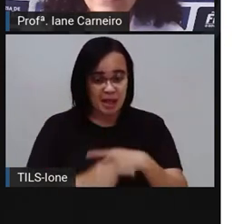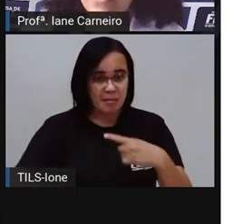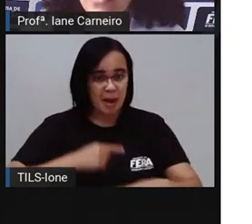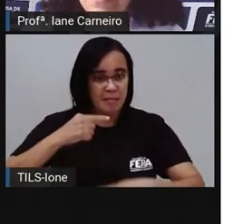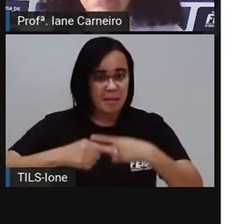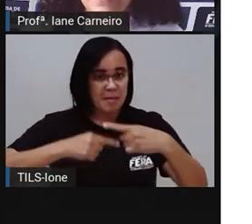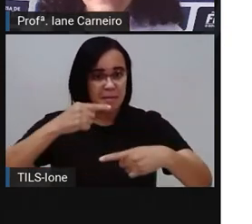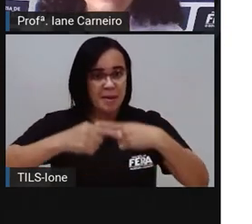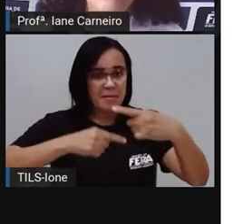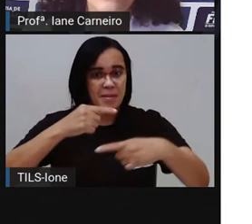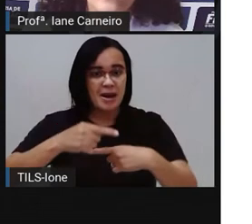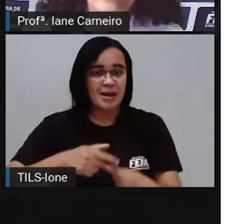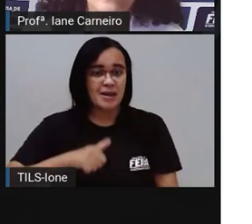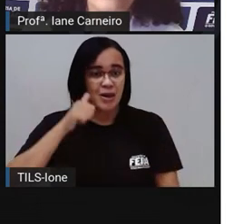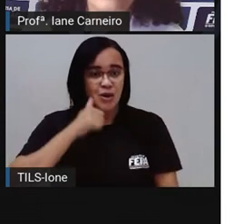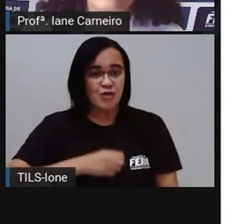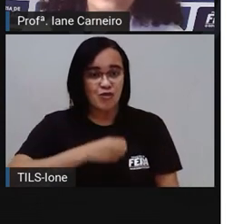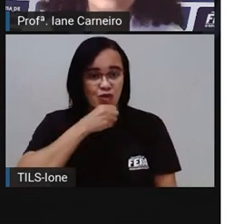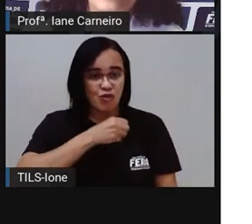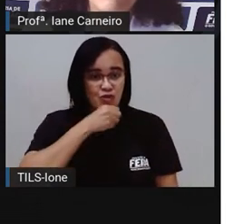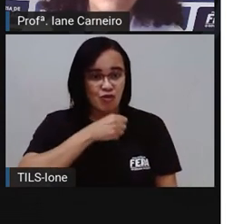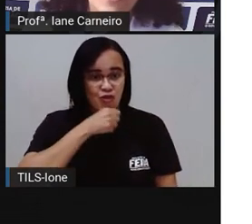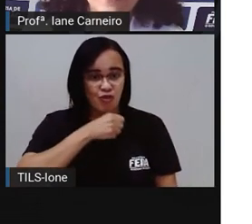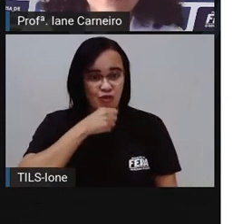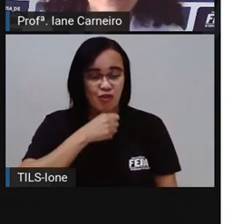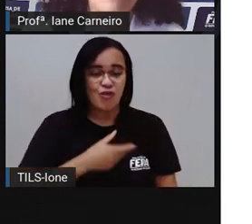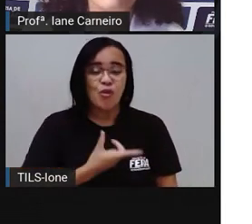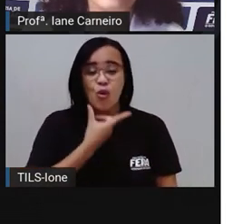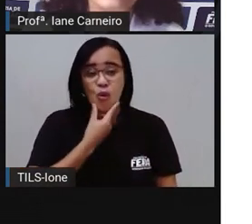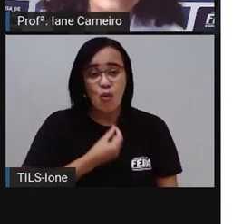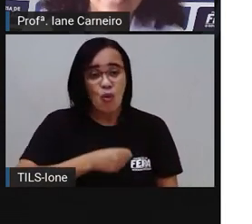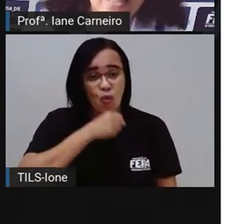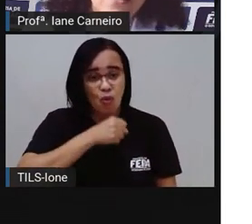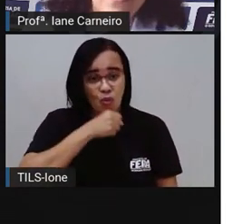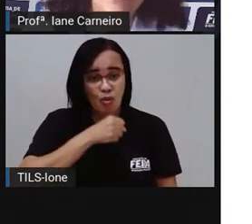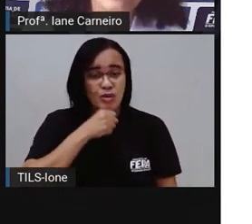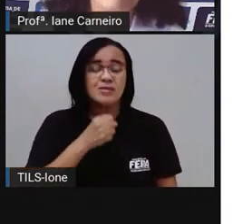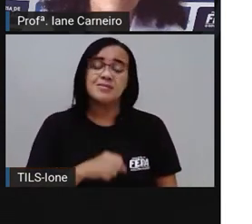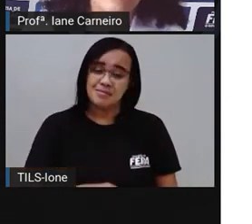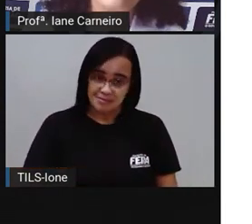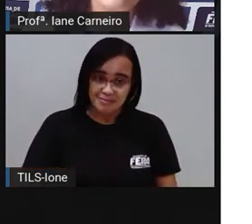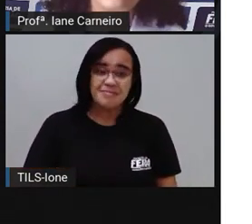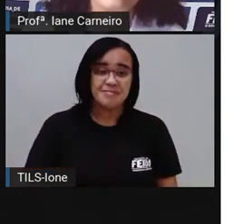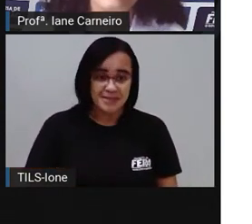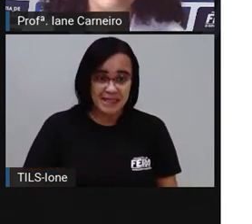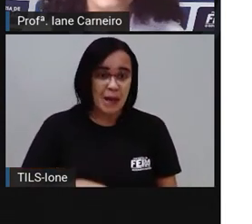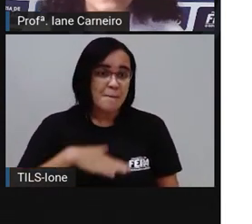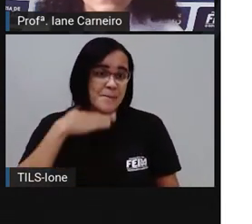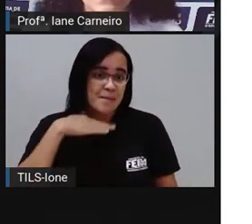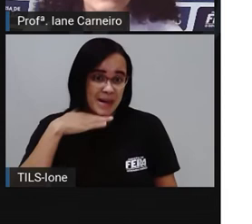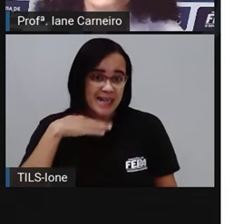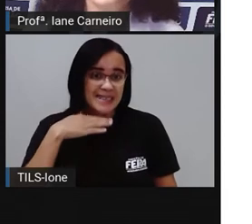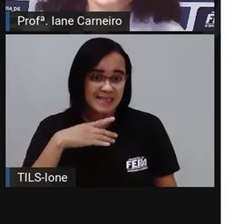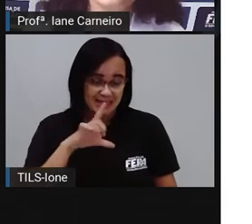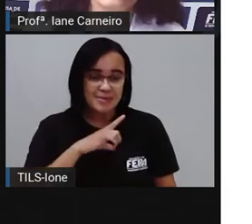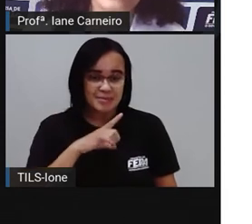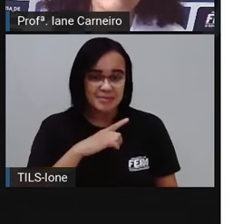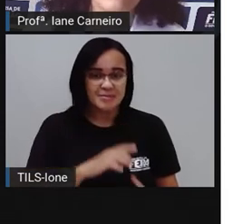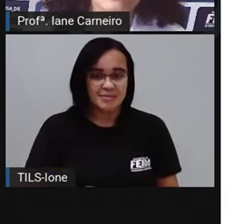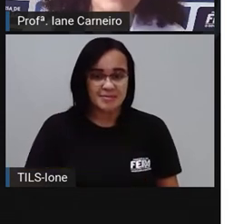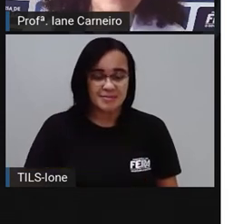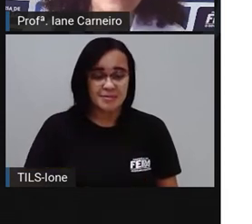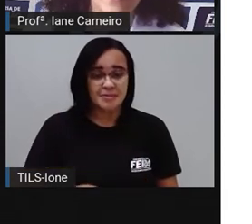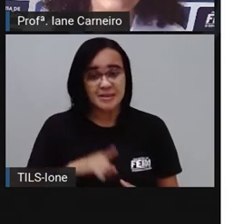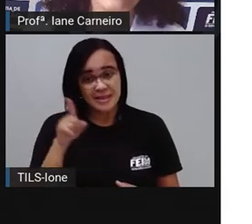nossa mamãe foram os nossos avós maternos, né? Os pais de nossa mãe. E nossos